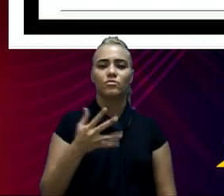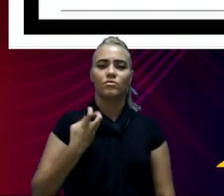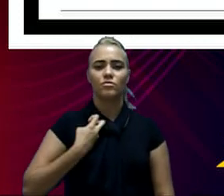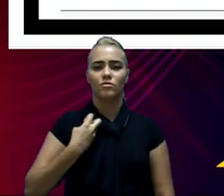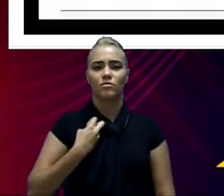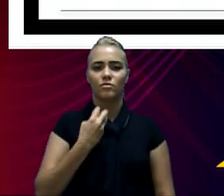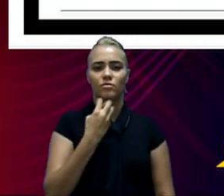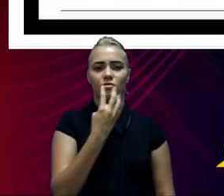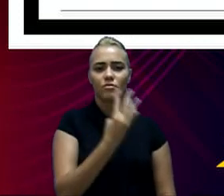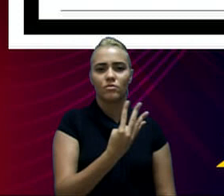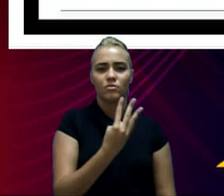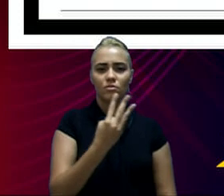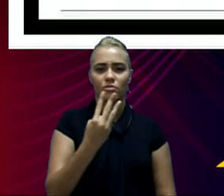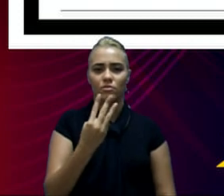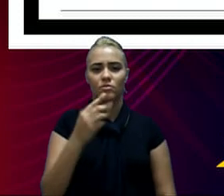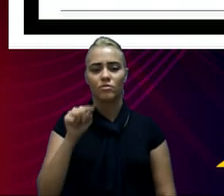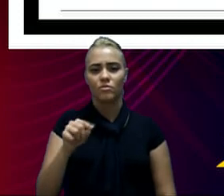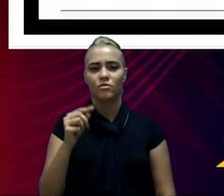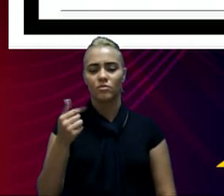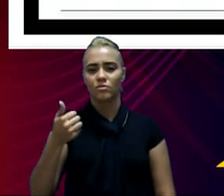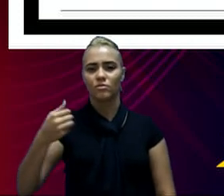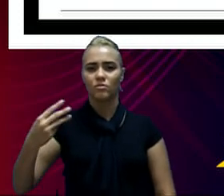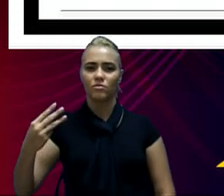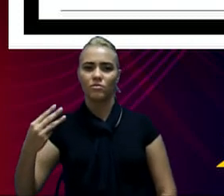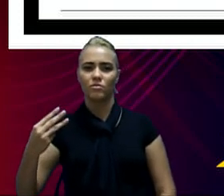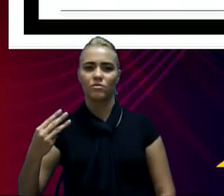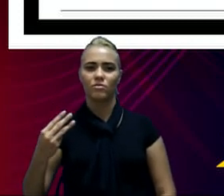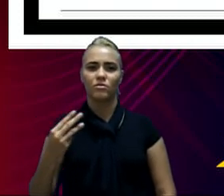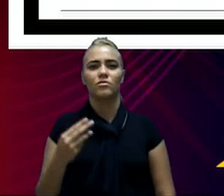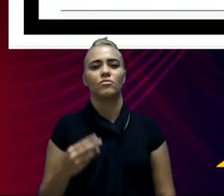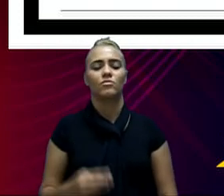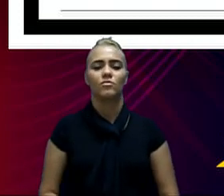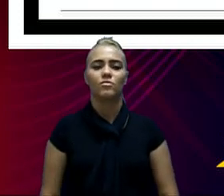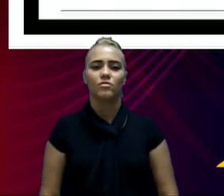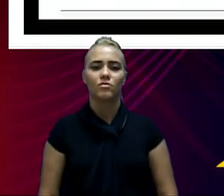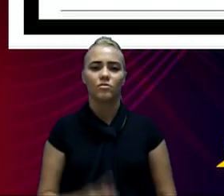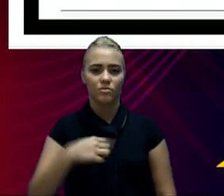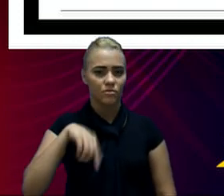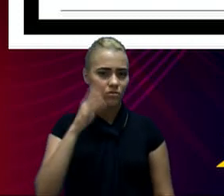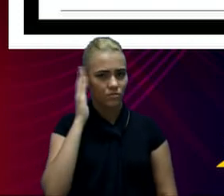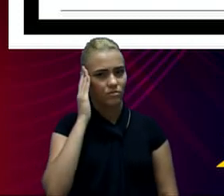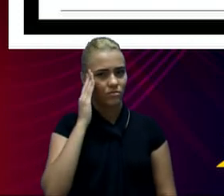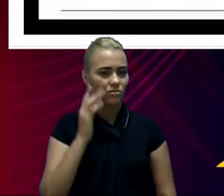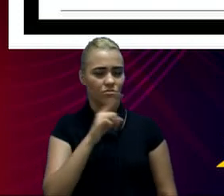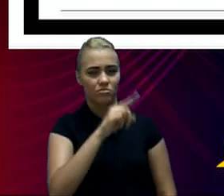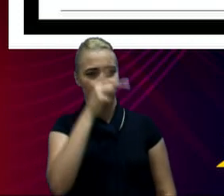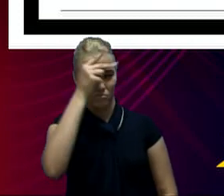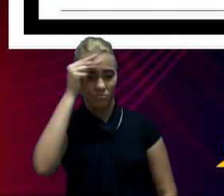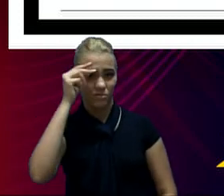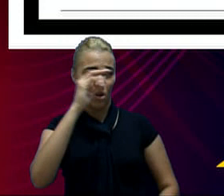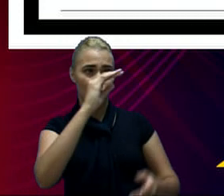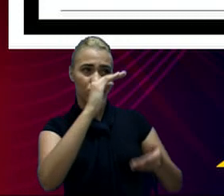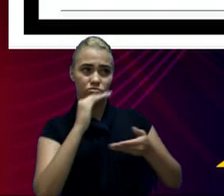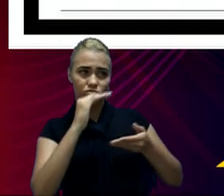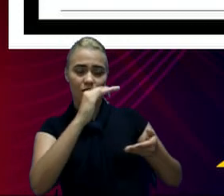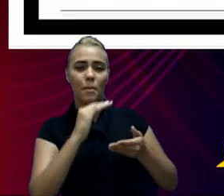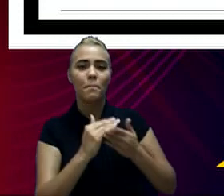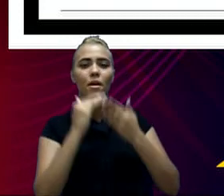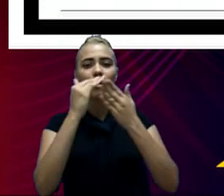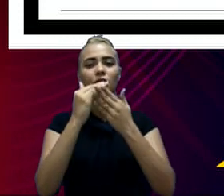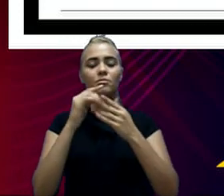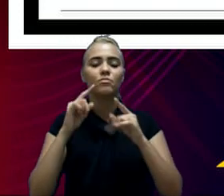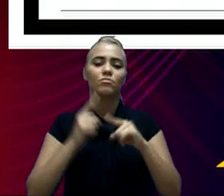da ordem de R 43,13,00 em variação real, sabendo que o município recebeu mais recursos por conta dessas